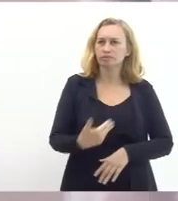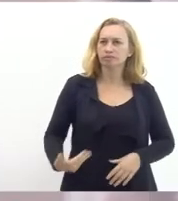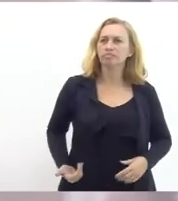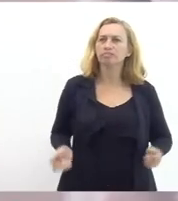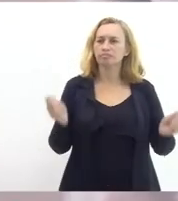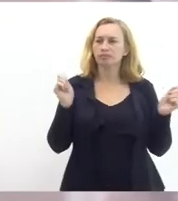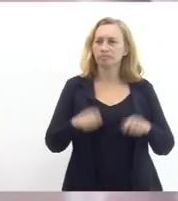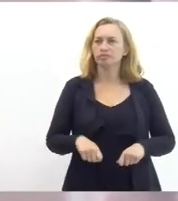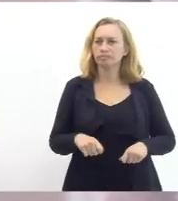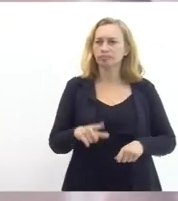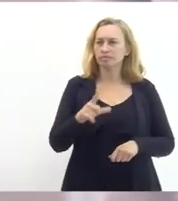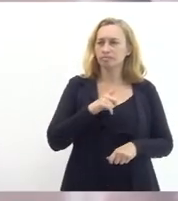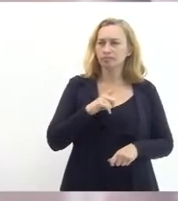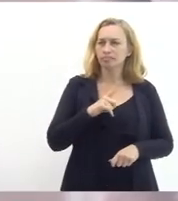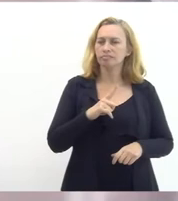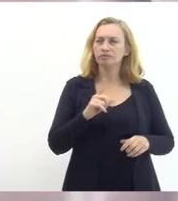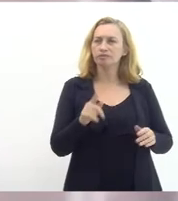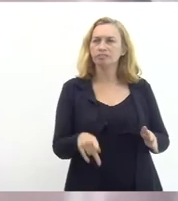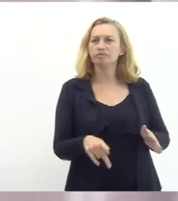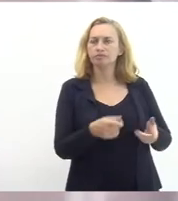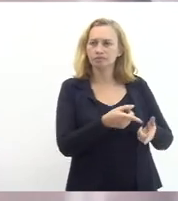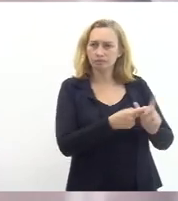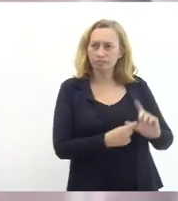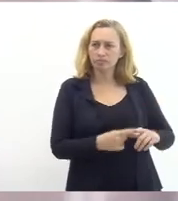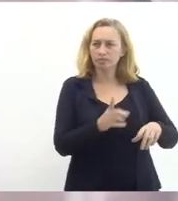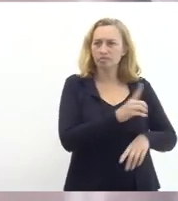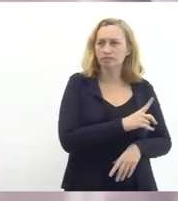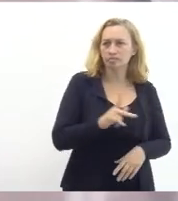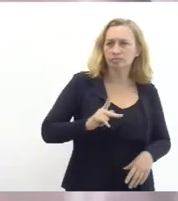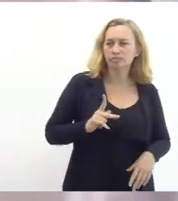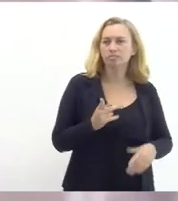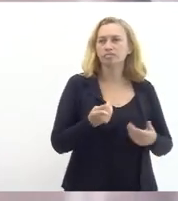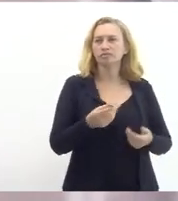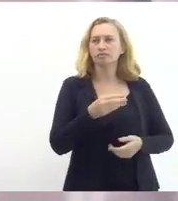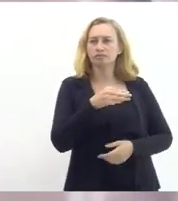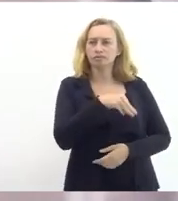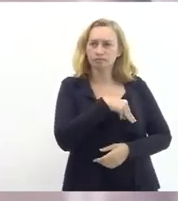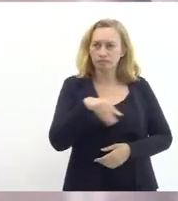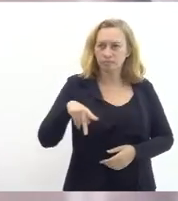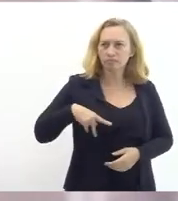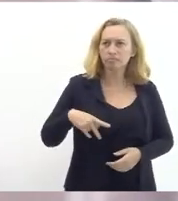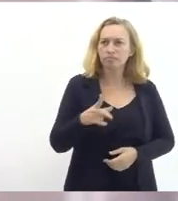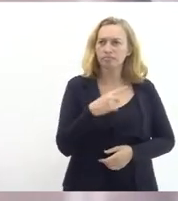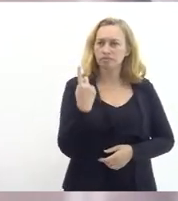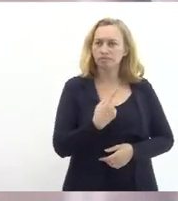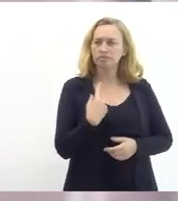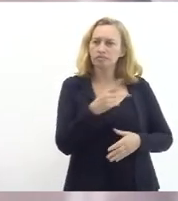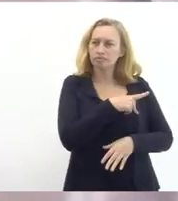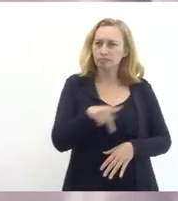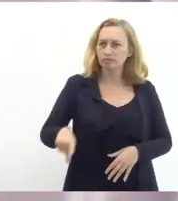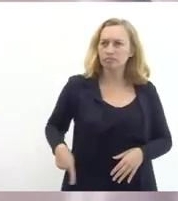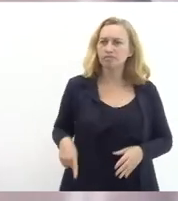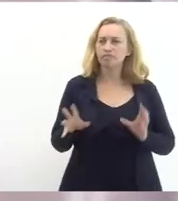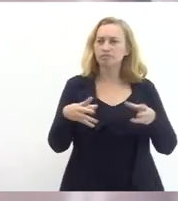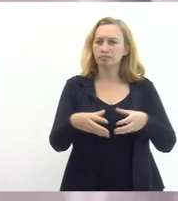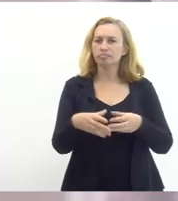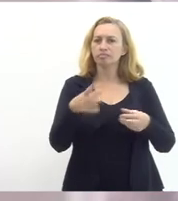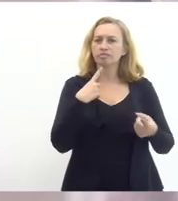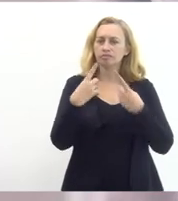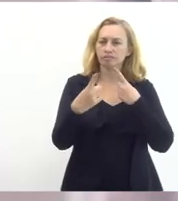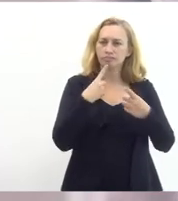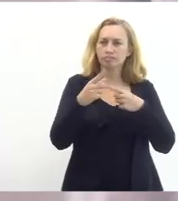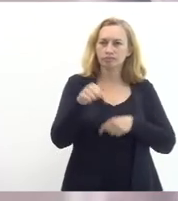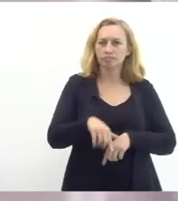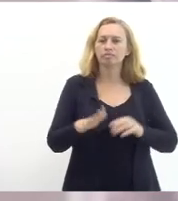defensoria a UMP que tem essa competência mas a gente enquanto presidente das comissões que estamos conduzindo esse debate aqui na